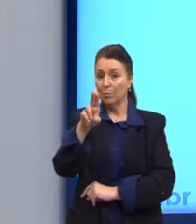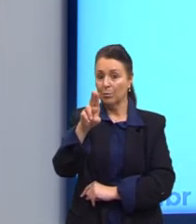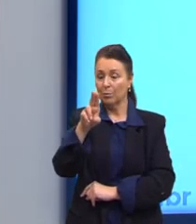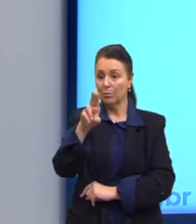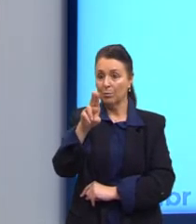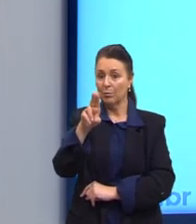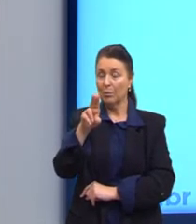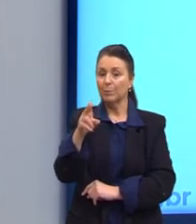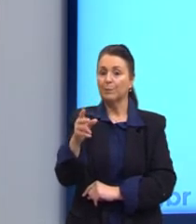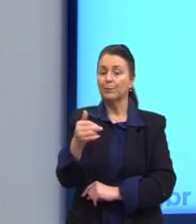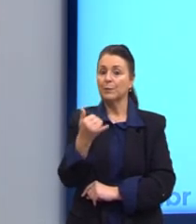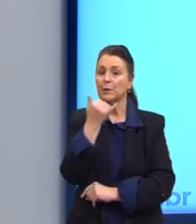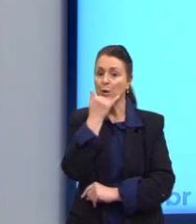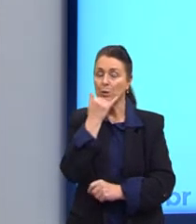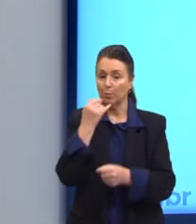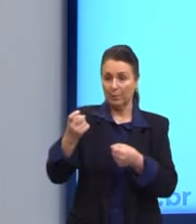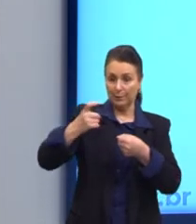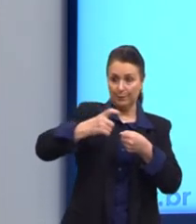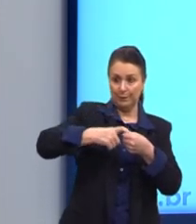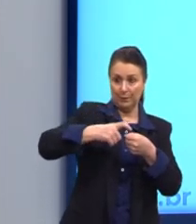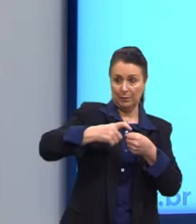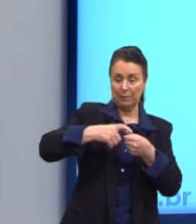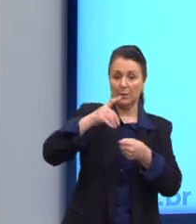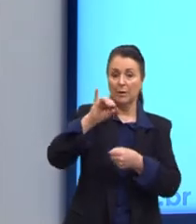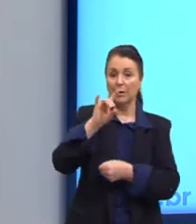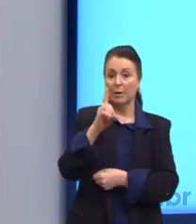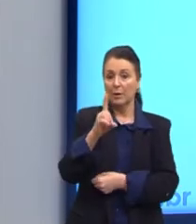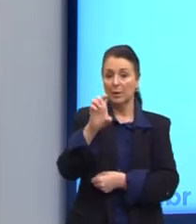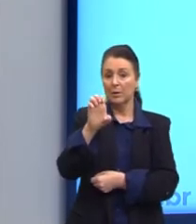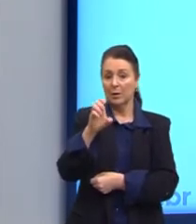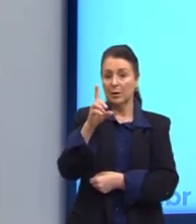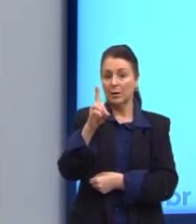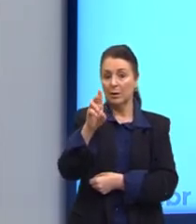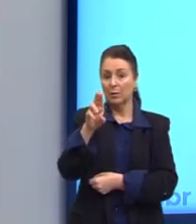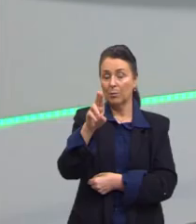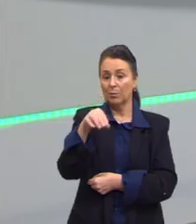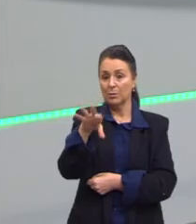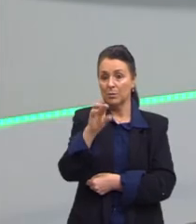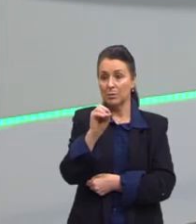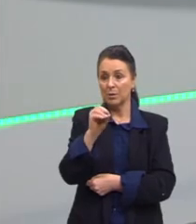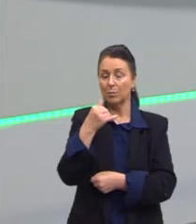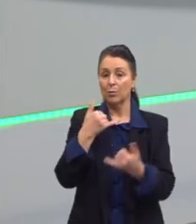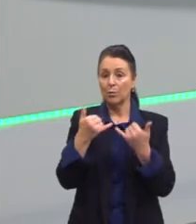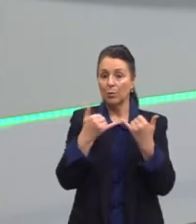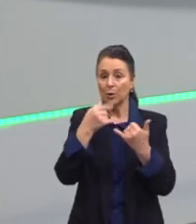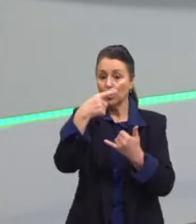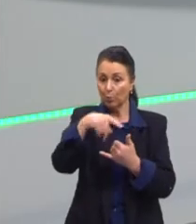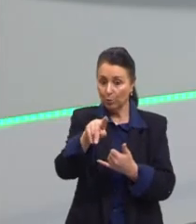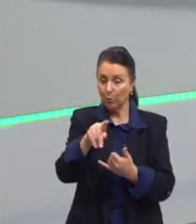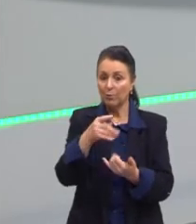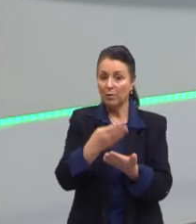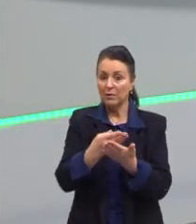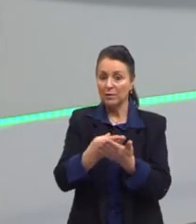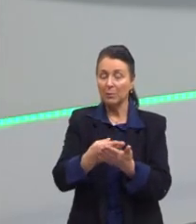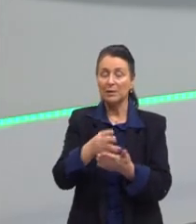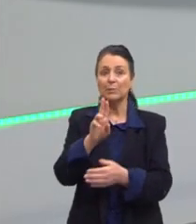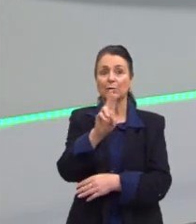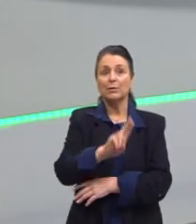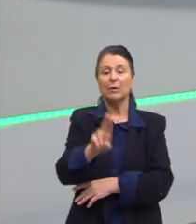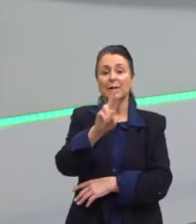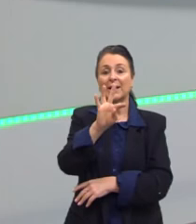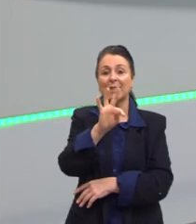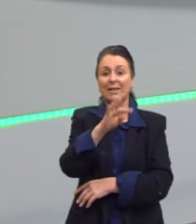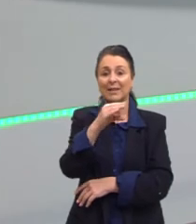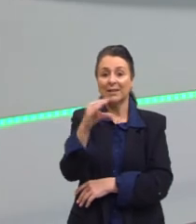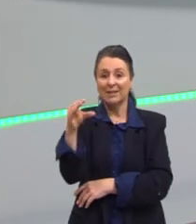só voltando aqui, esse termo de dedução aqui, dedutivo, é muito usado, por exemplo, você que vai entrar no ensino superior, no TCC. Você faz uma